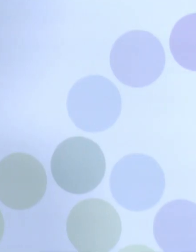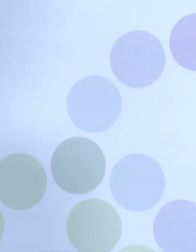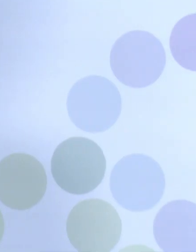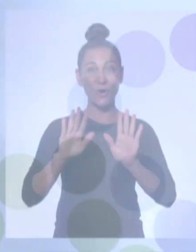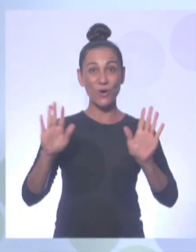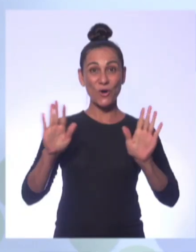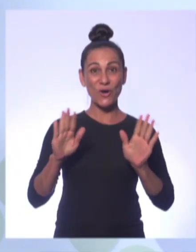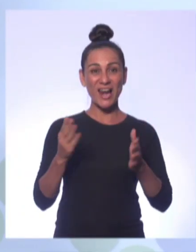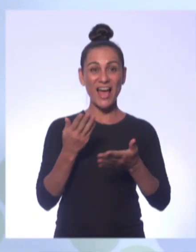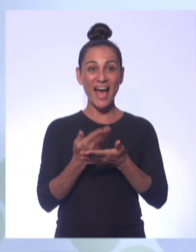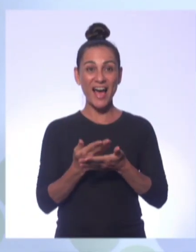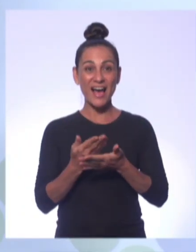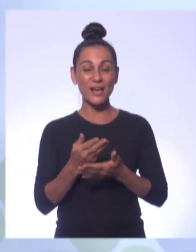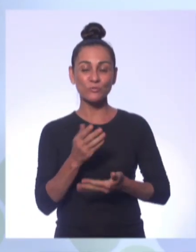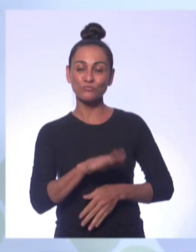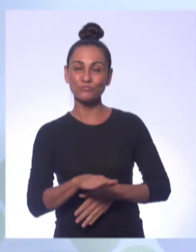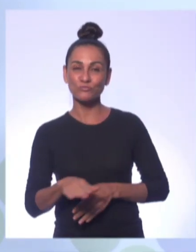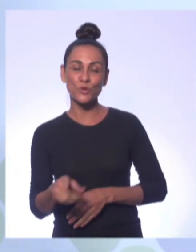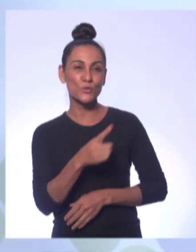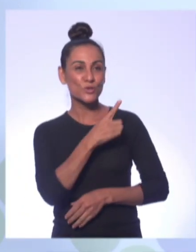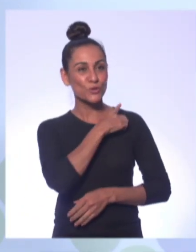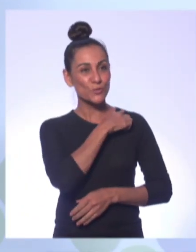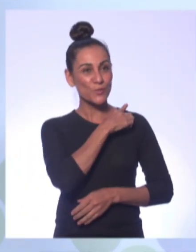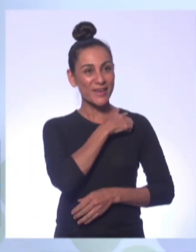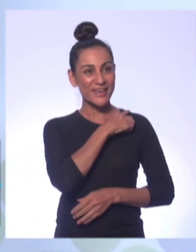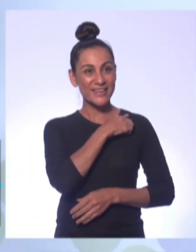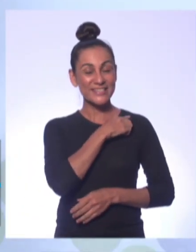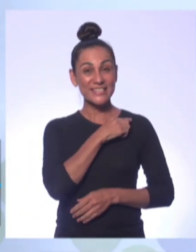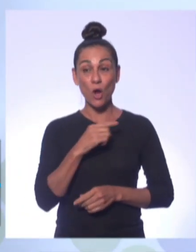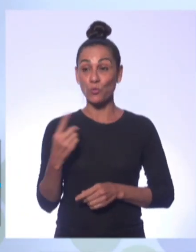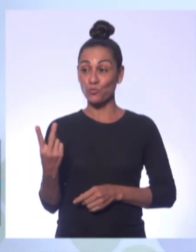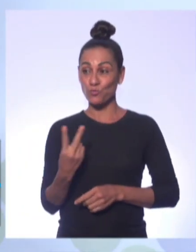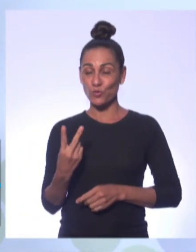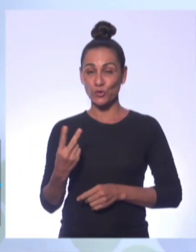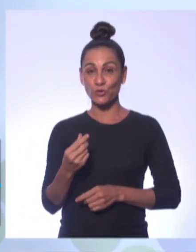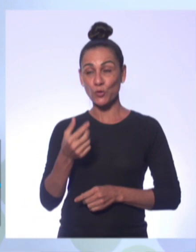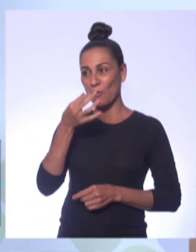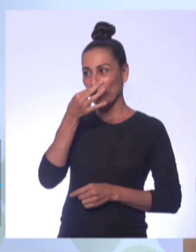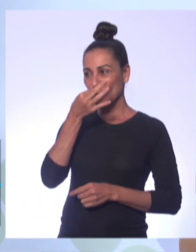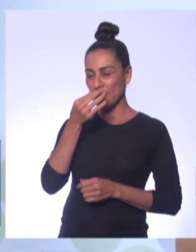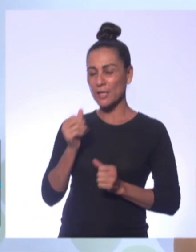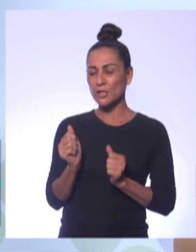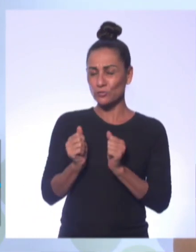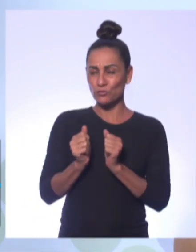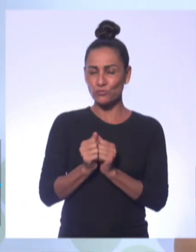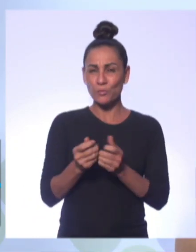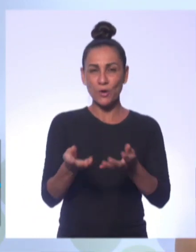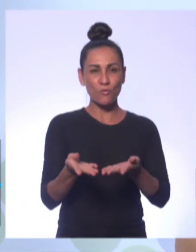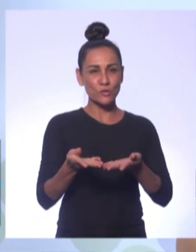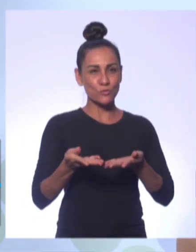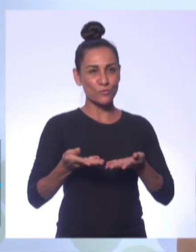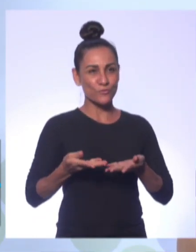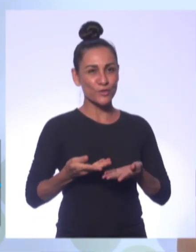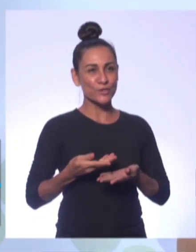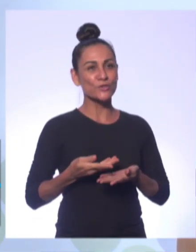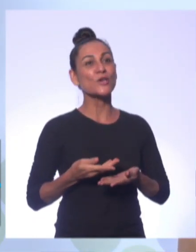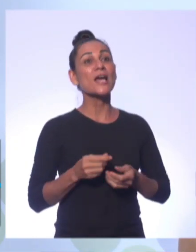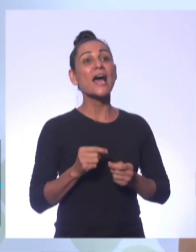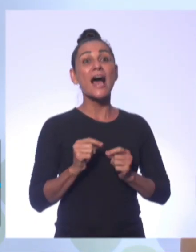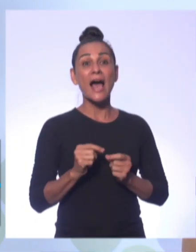Olá, primeira série do Ensino Médio. Eu e a Fabiana estamos aqui para fazer um convite para vocês